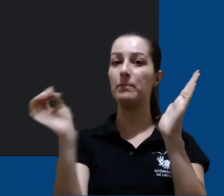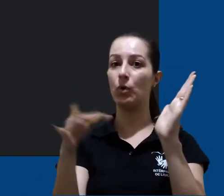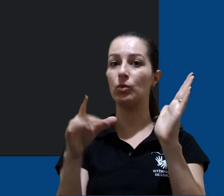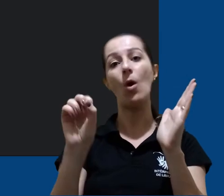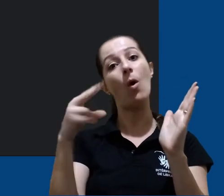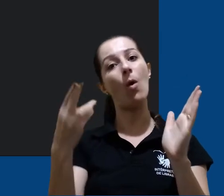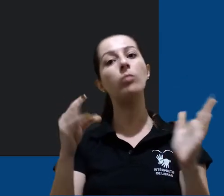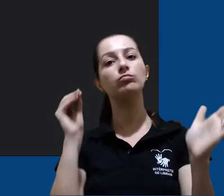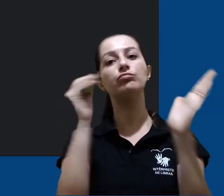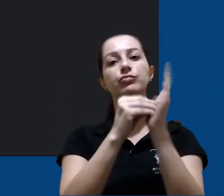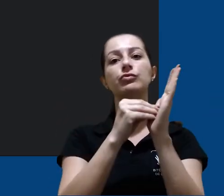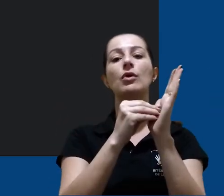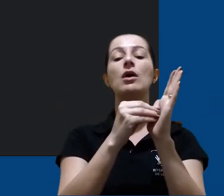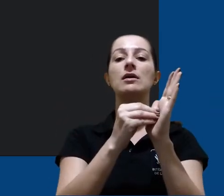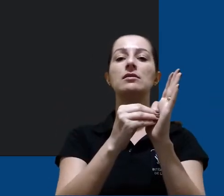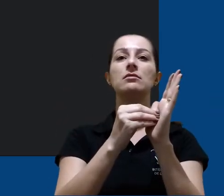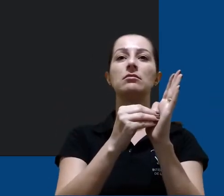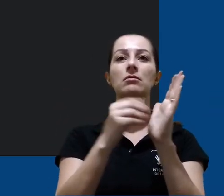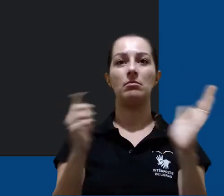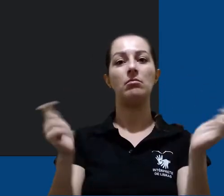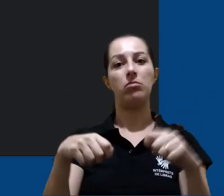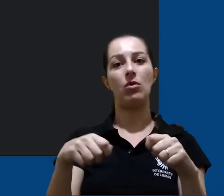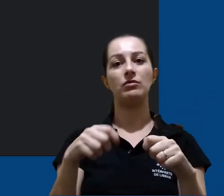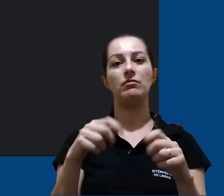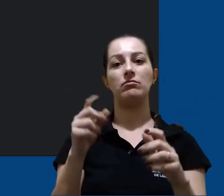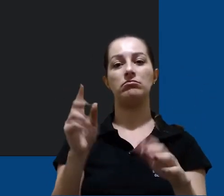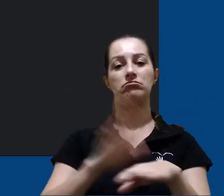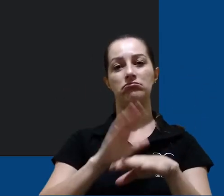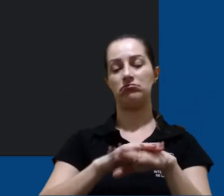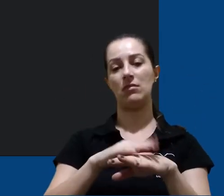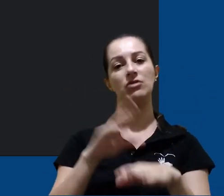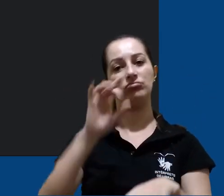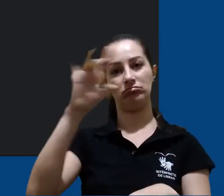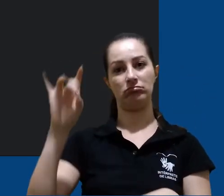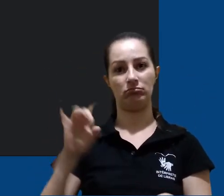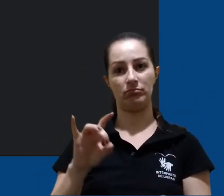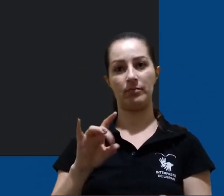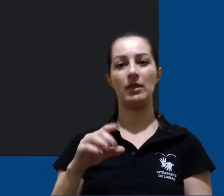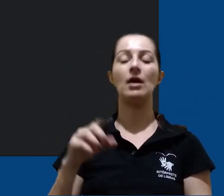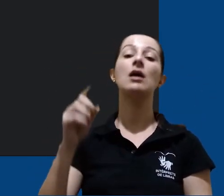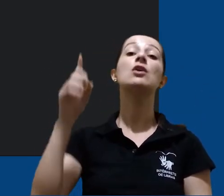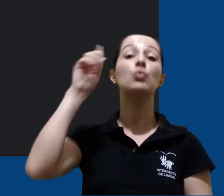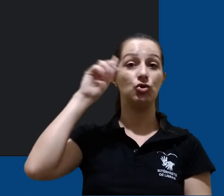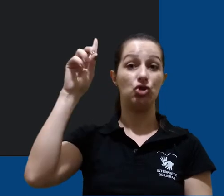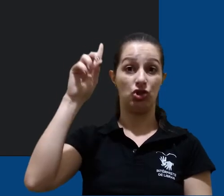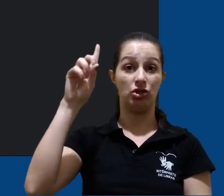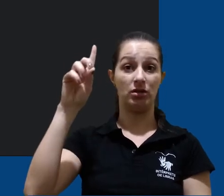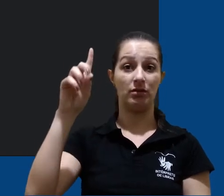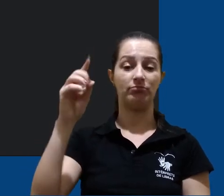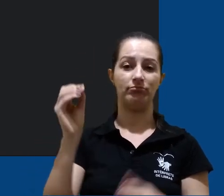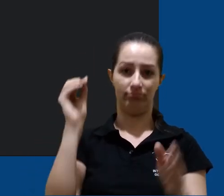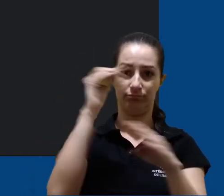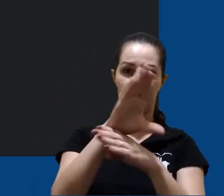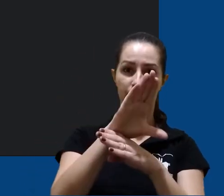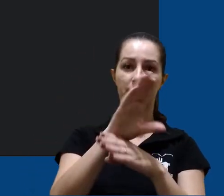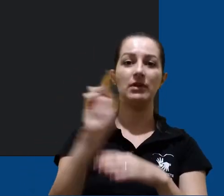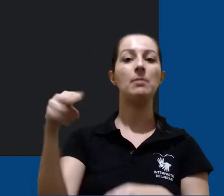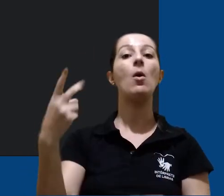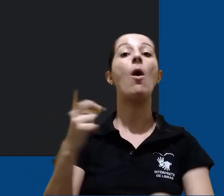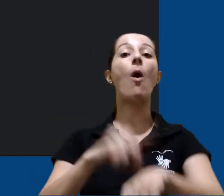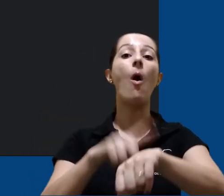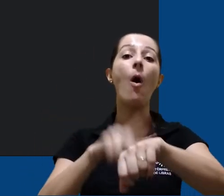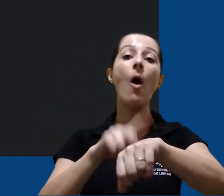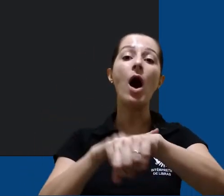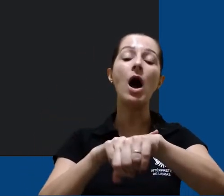podemos inserir uma hora em um local específico. Primeiro, definimos o dia, depois a hora